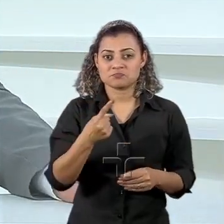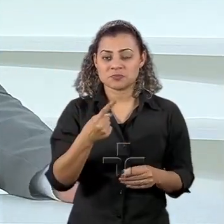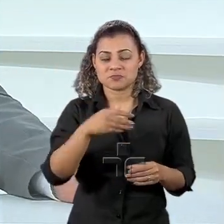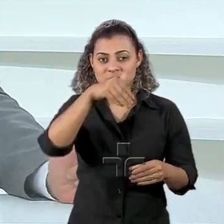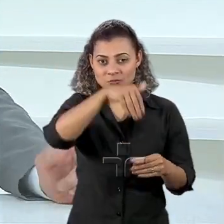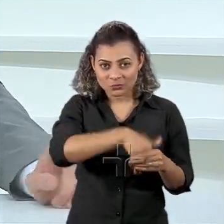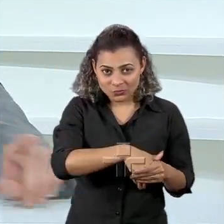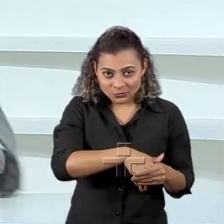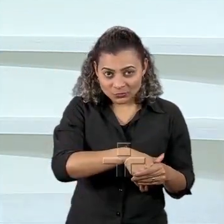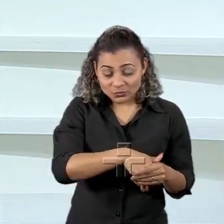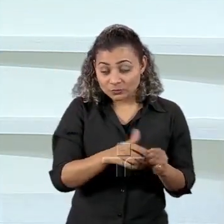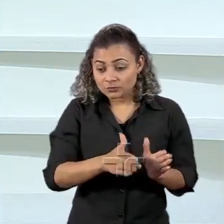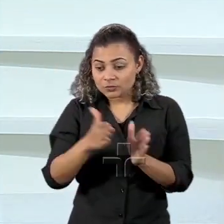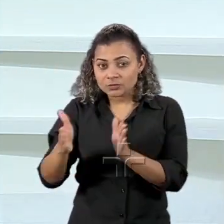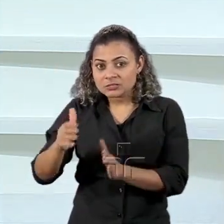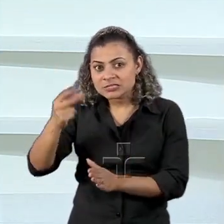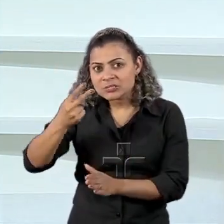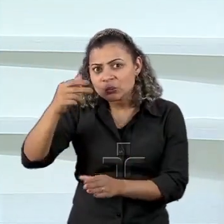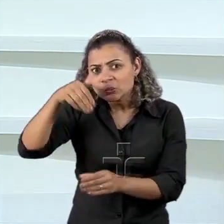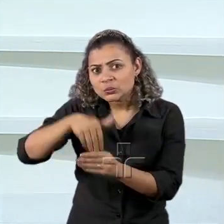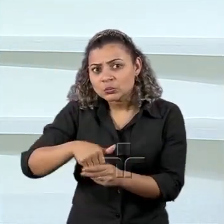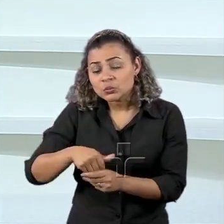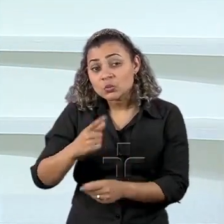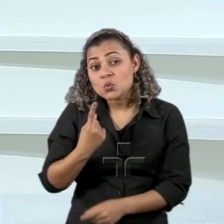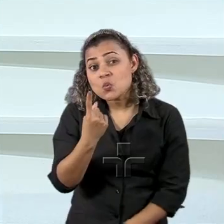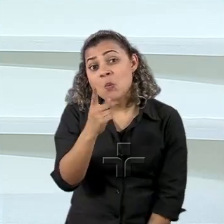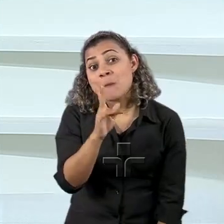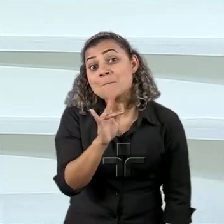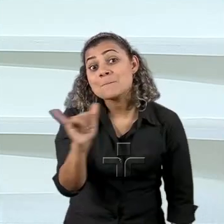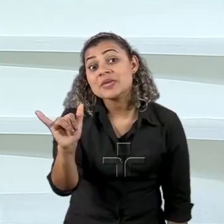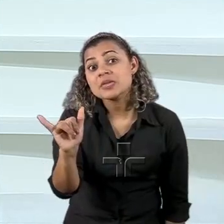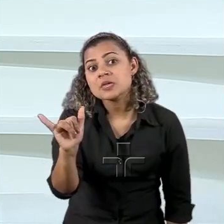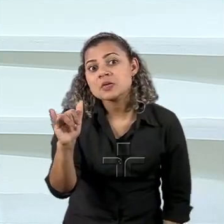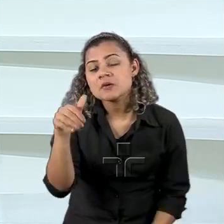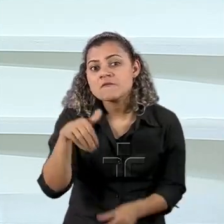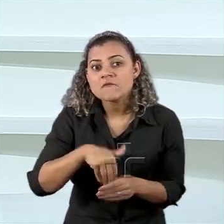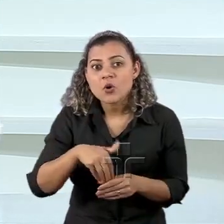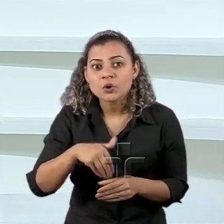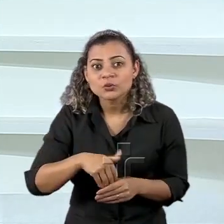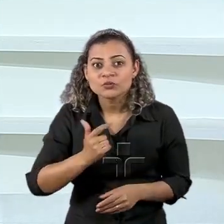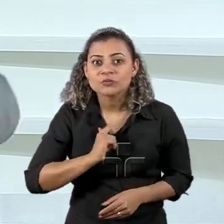segundo turno mais de 1 bilhão de votos auditados